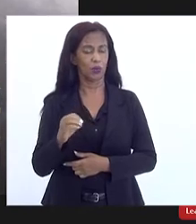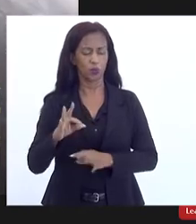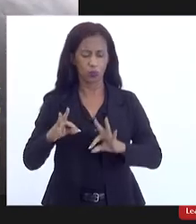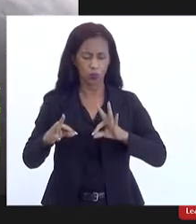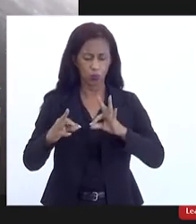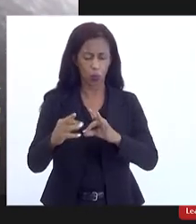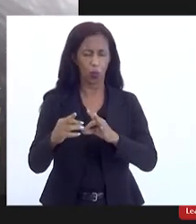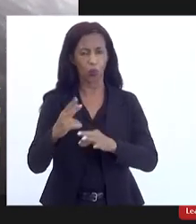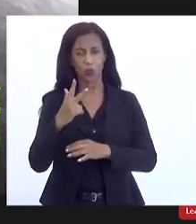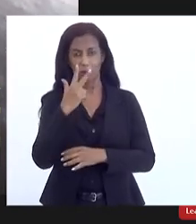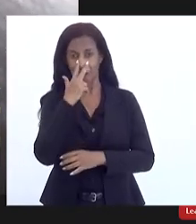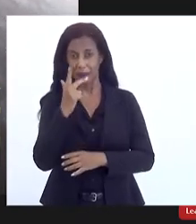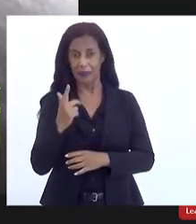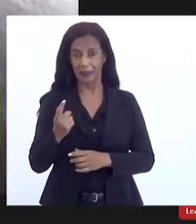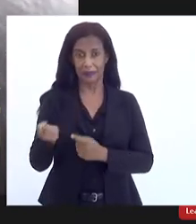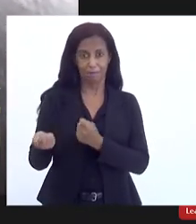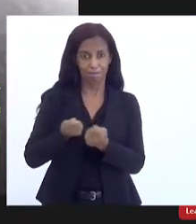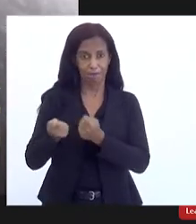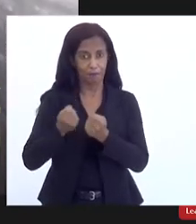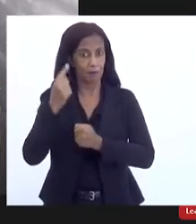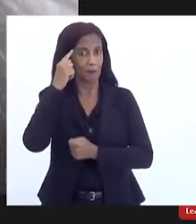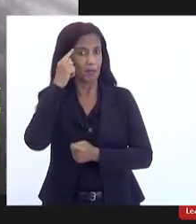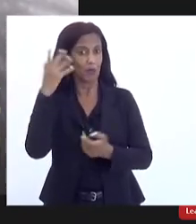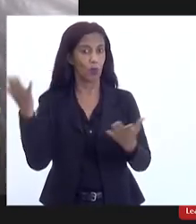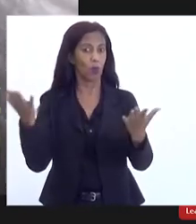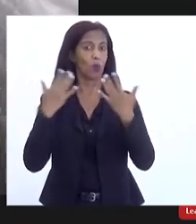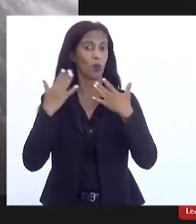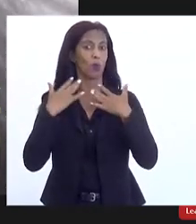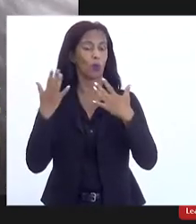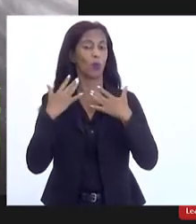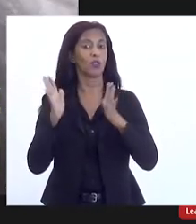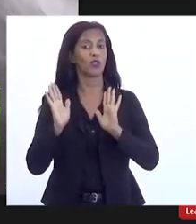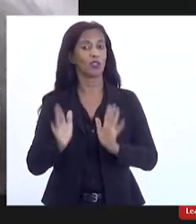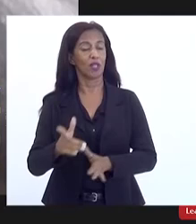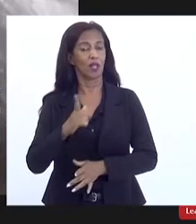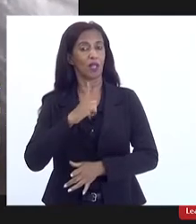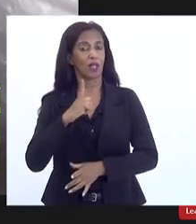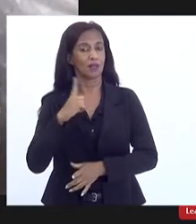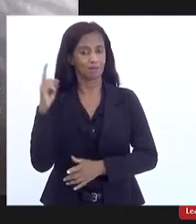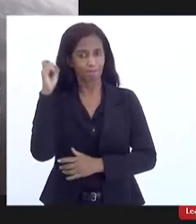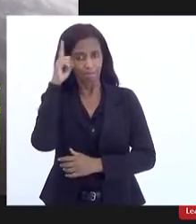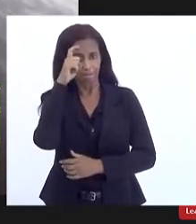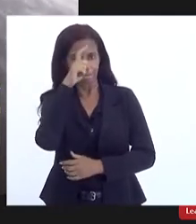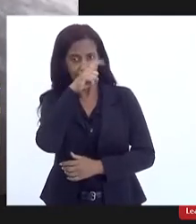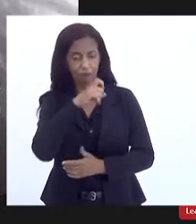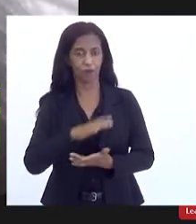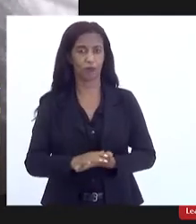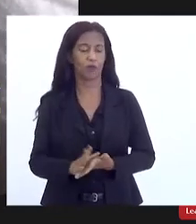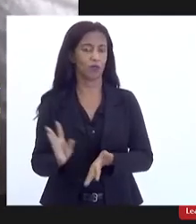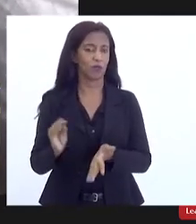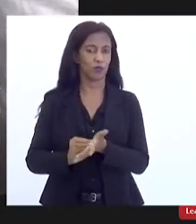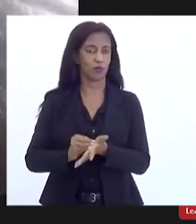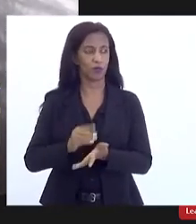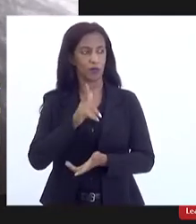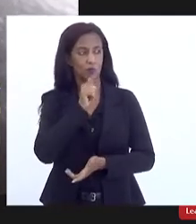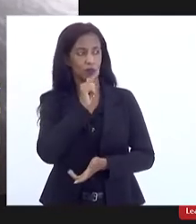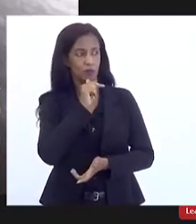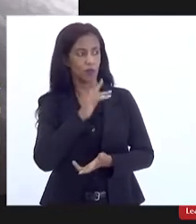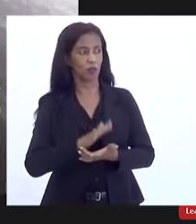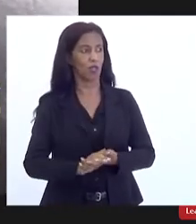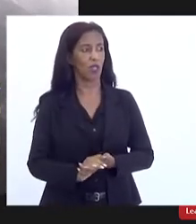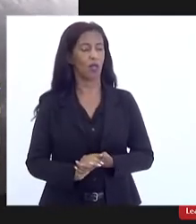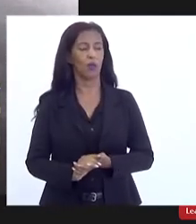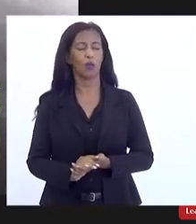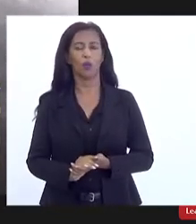começando a apertar o cinto pensando no verão aonde geralmente já tem uma dificuldade de abastecimento com disponibilidade